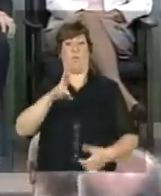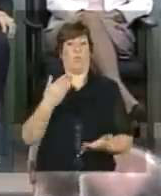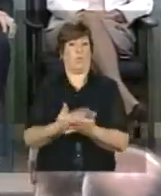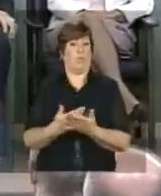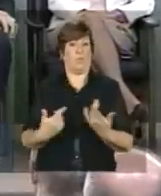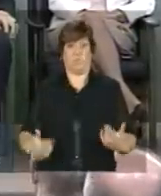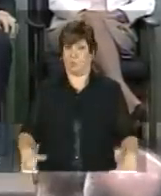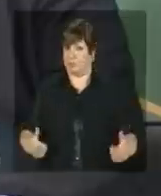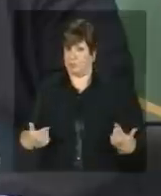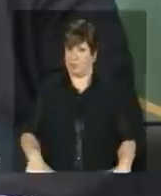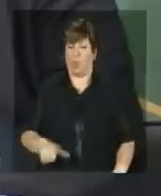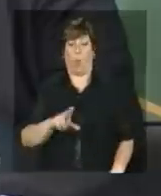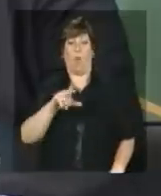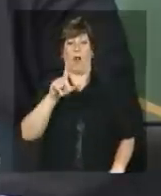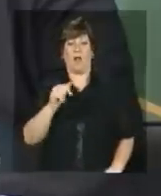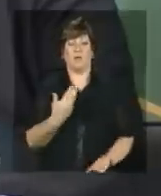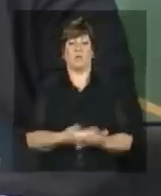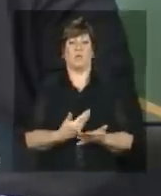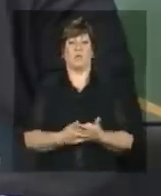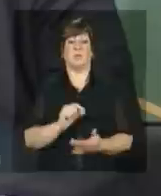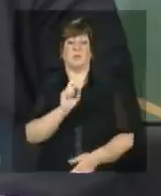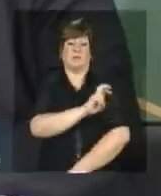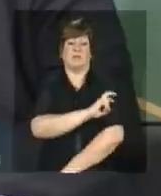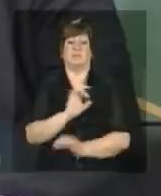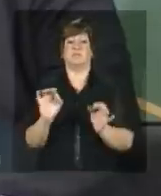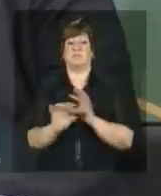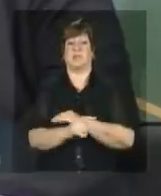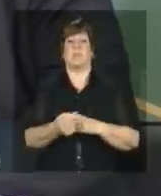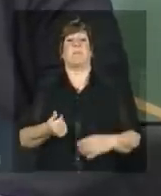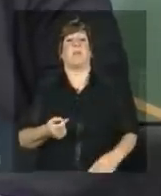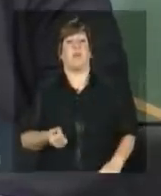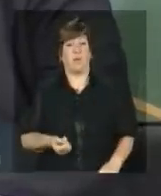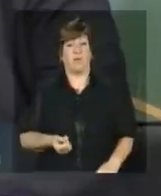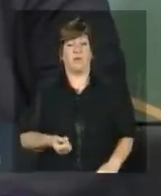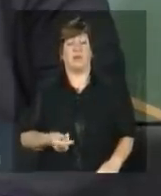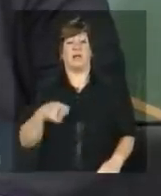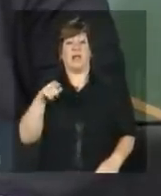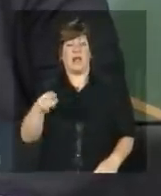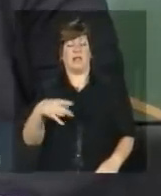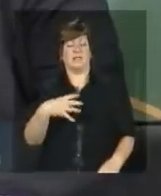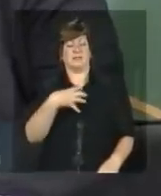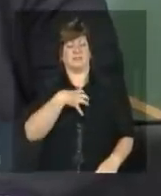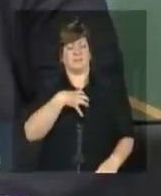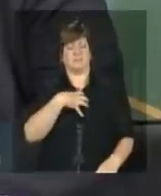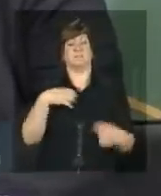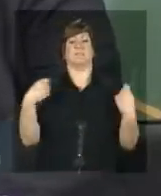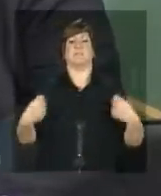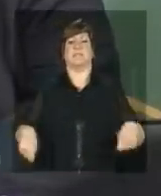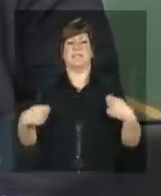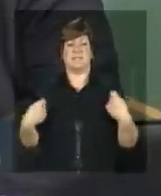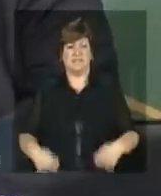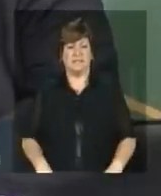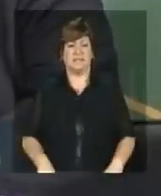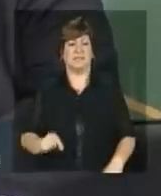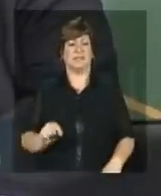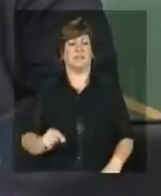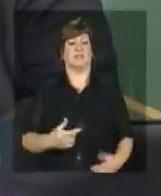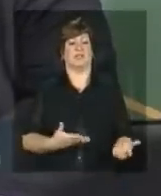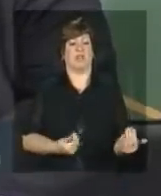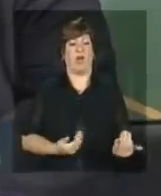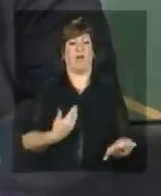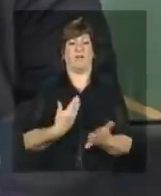para perceber que para educar bem uma criança, para educar bem um jovem você precisa de professor